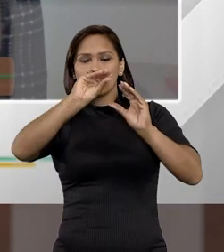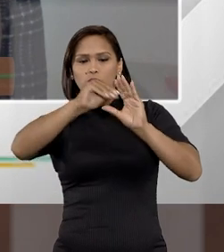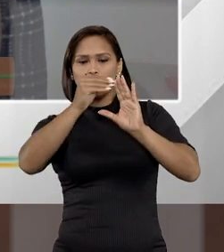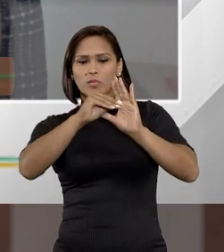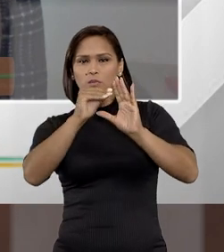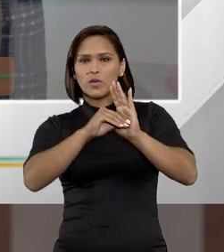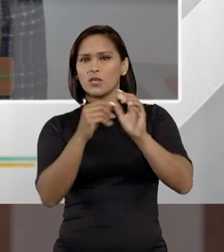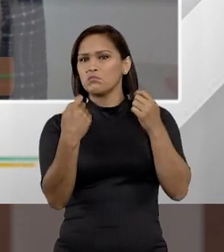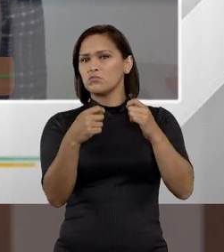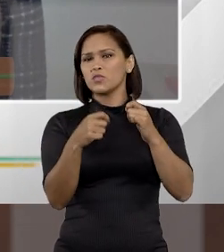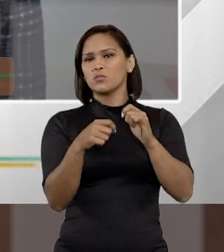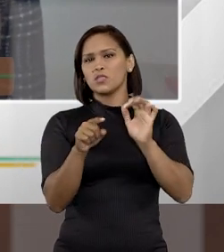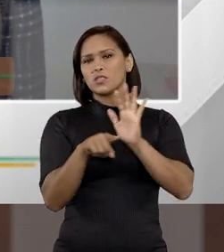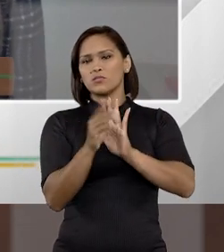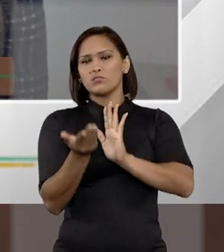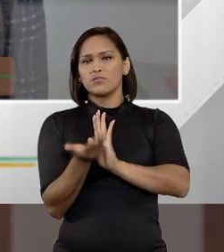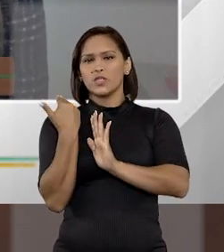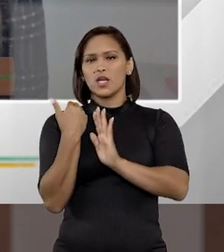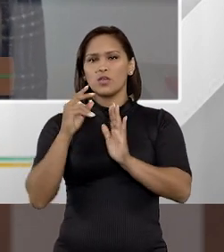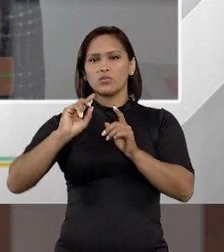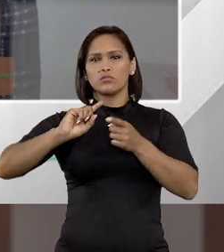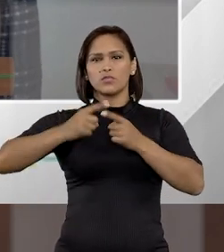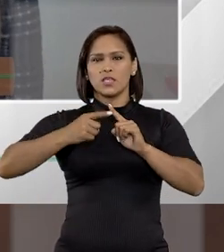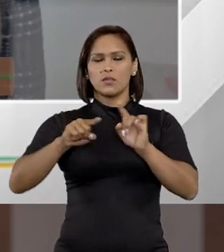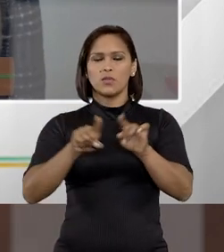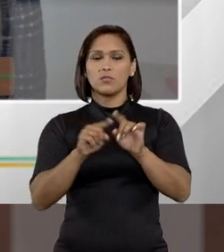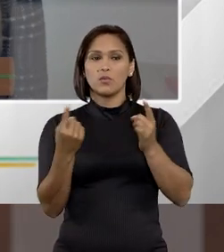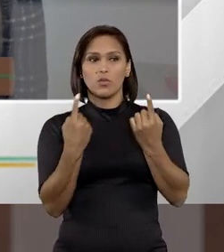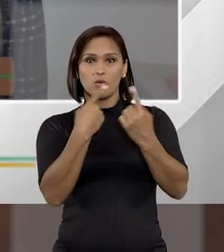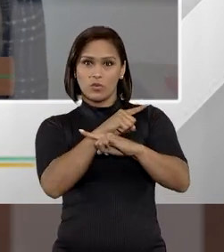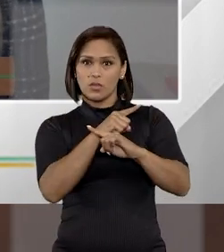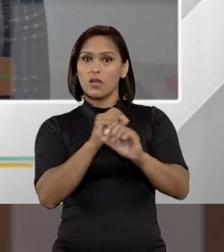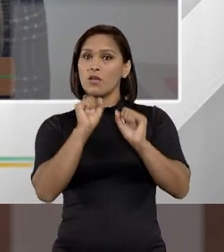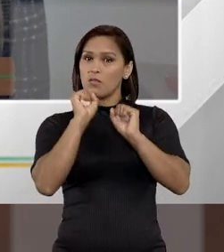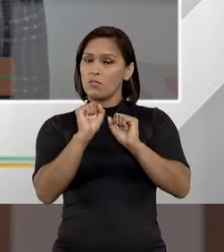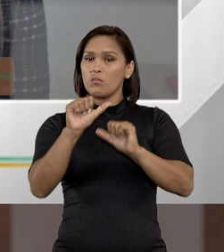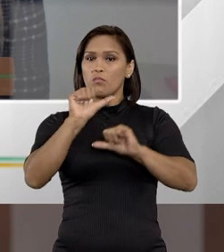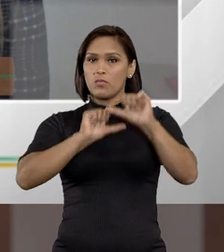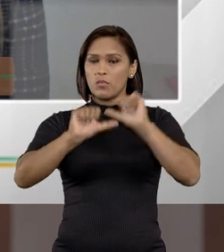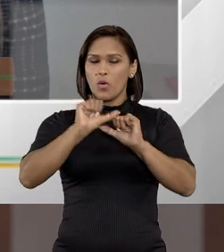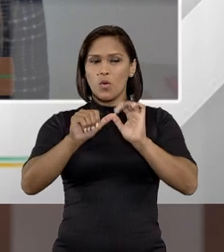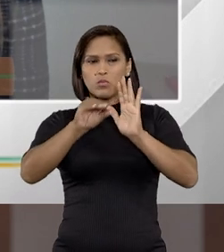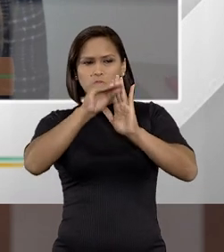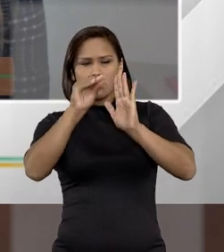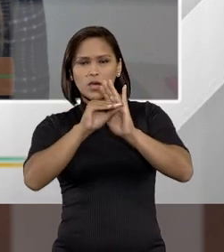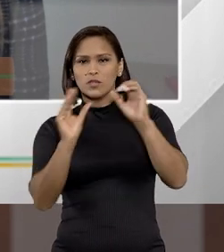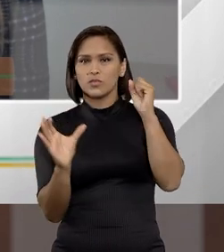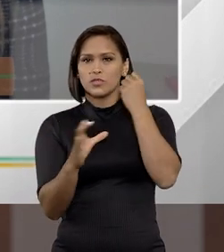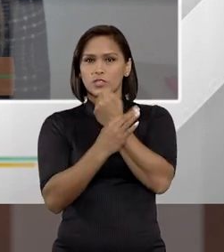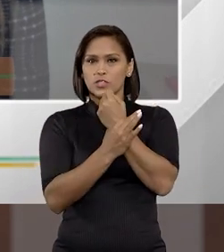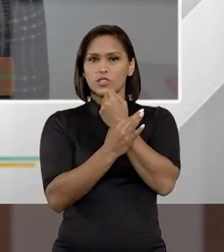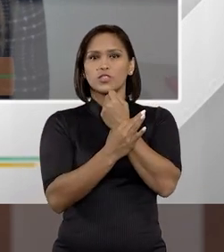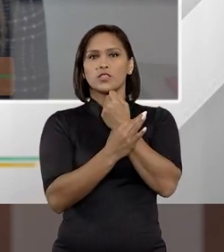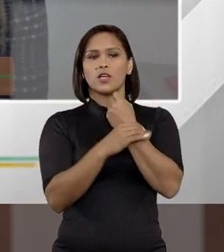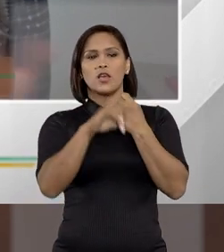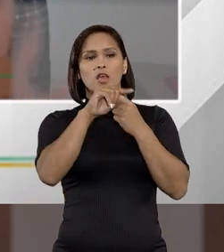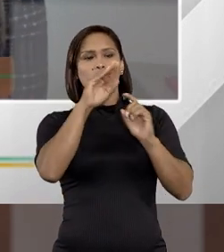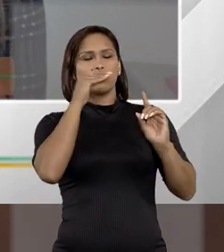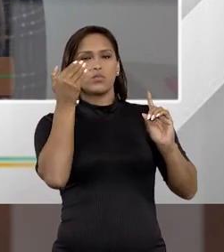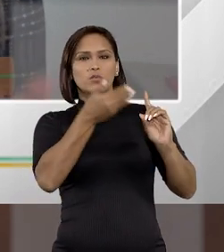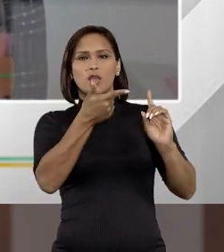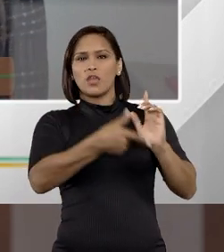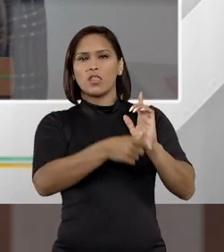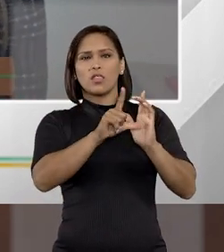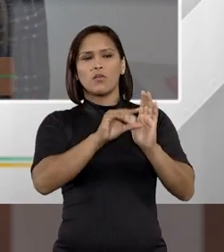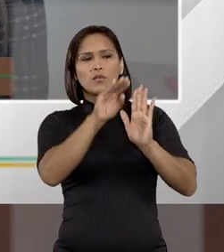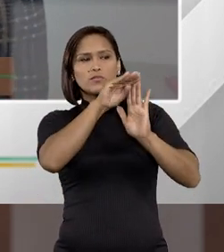que foram introduzidas que não necessariamente recrudescem o tratamento, mas que, muito pelo contrário, são mudanças que trazem mais garantias aos acusados, que